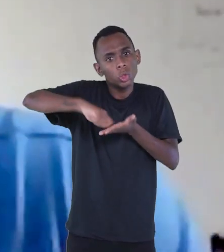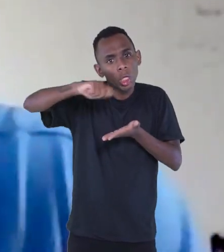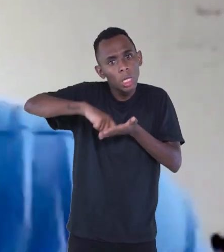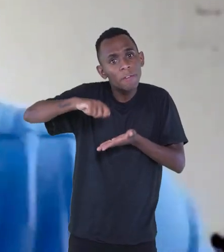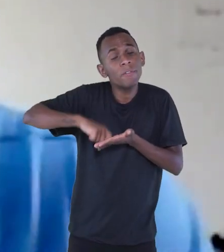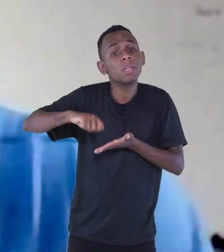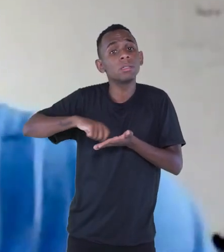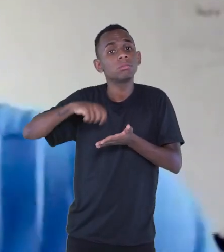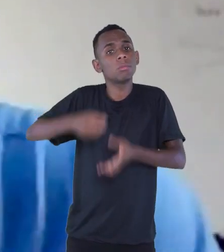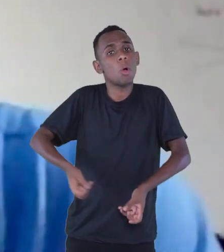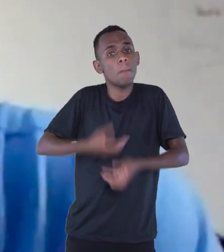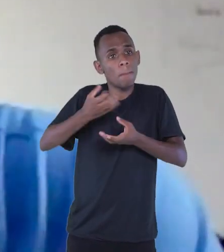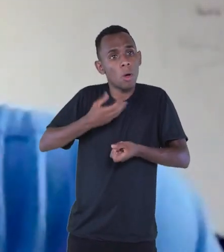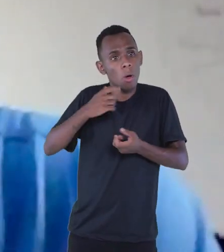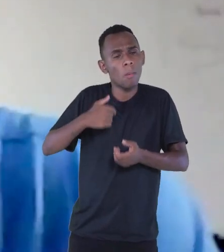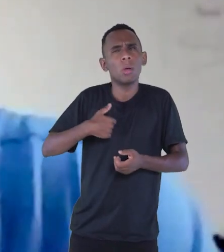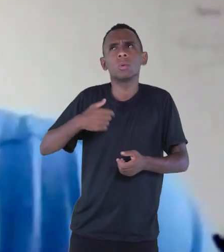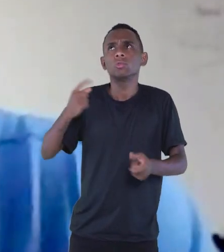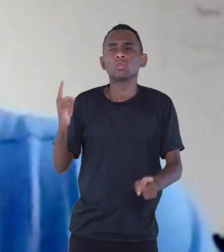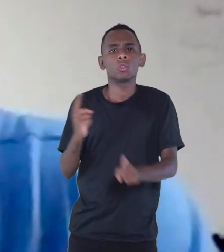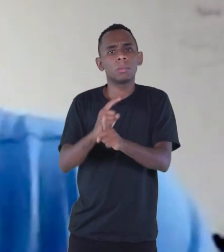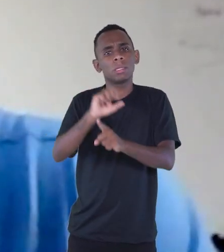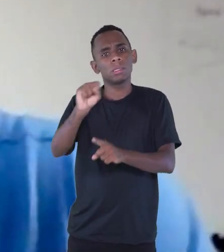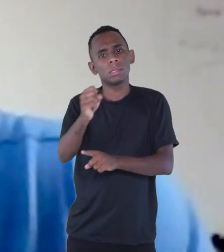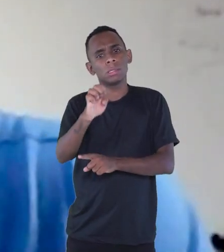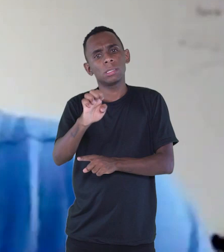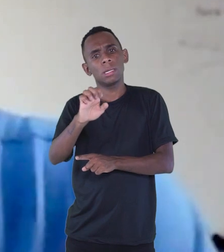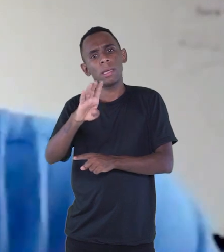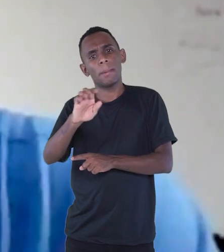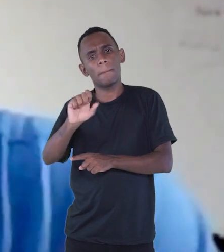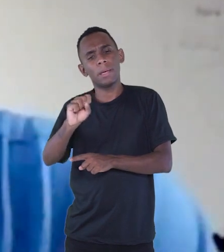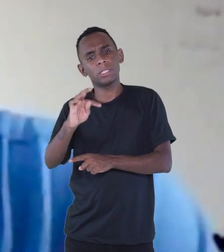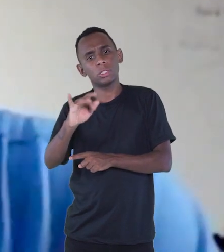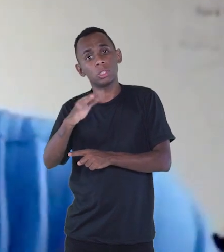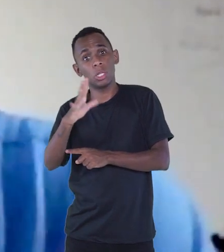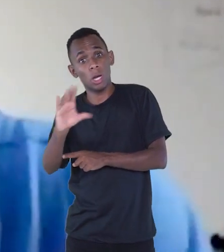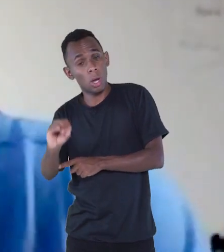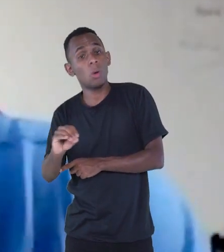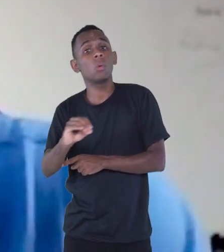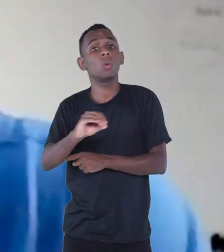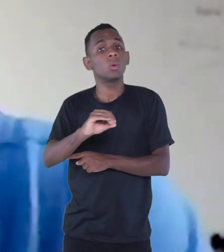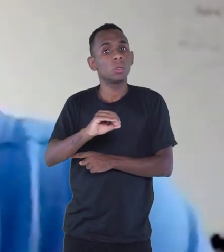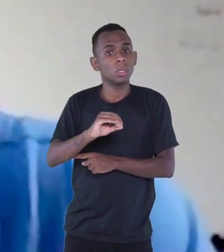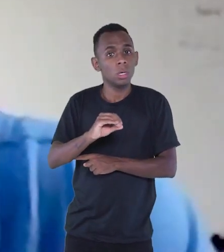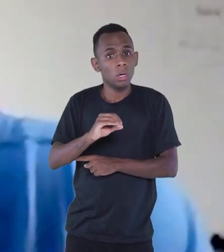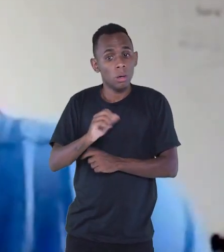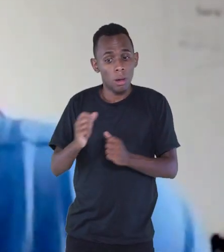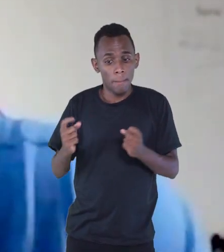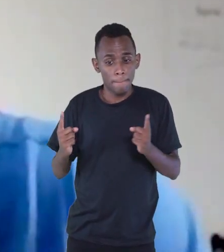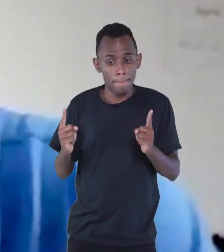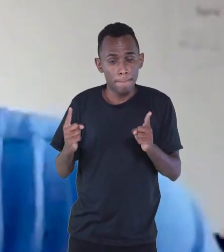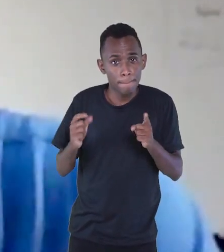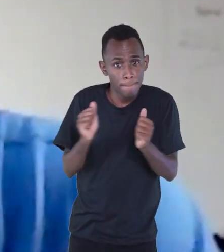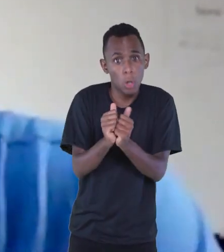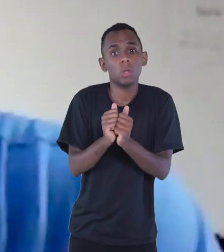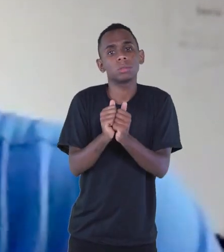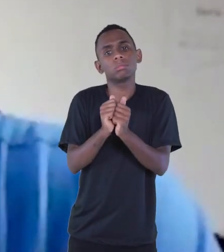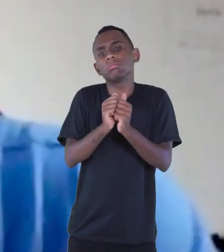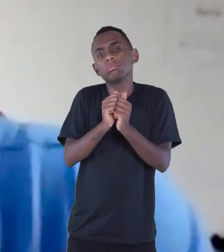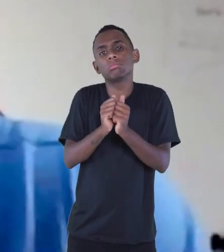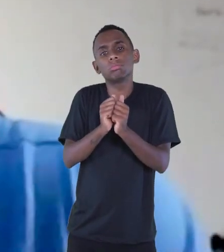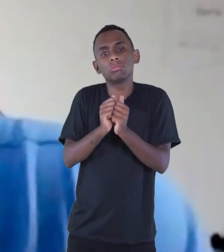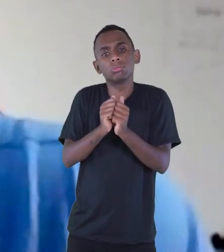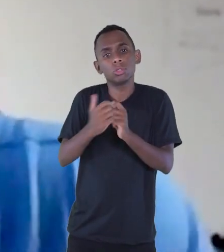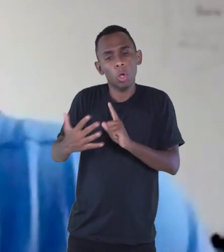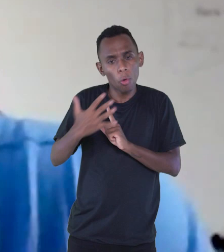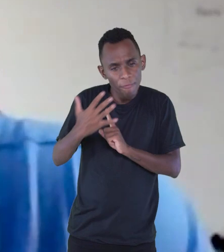período, eu descobri Sebastião Nunes e me aproximei também um pouco da poesia do Adão Ventura, esses grandes nomes